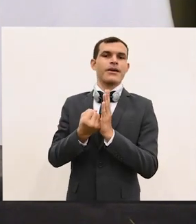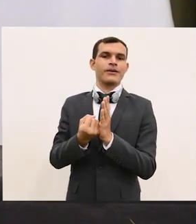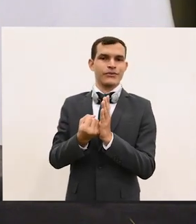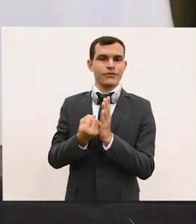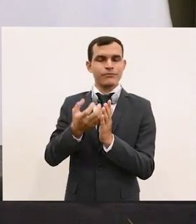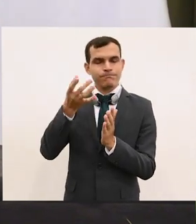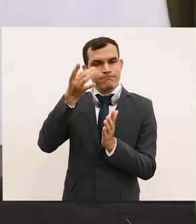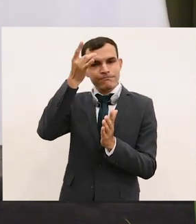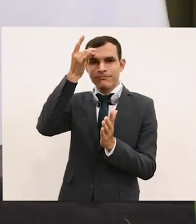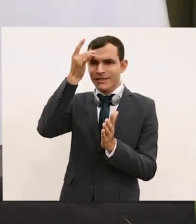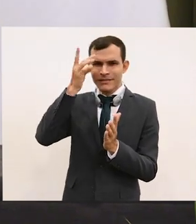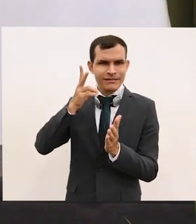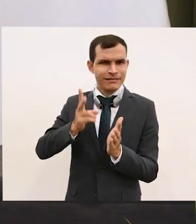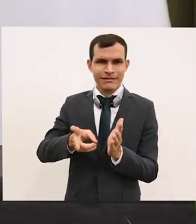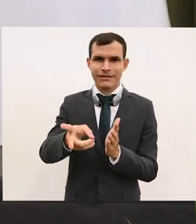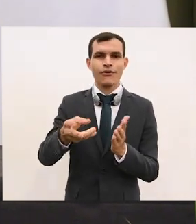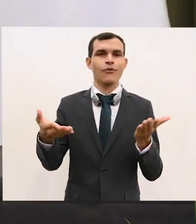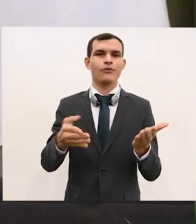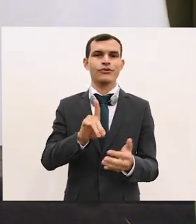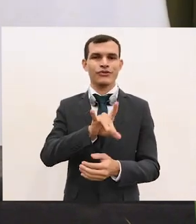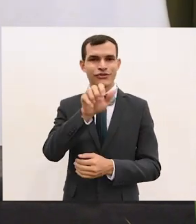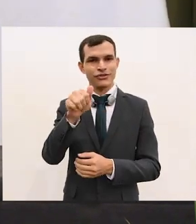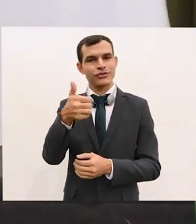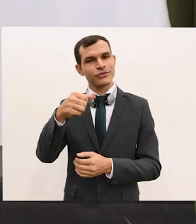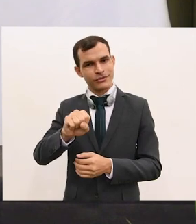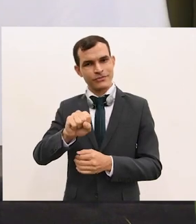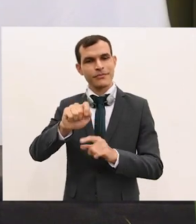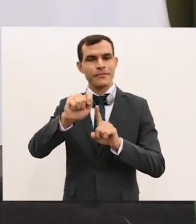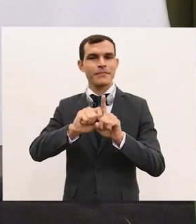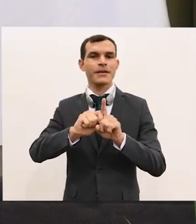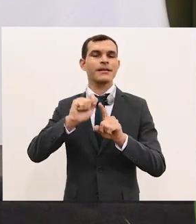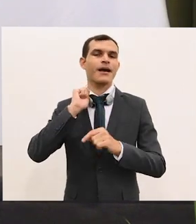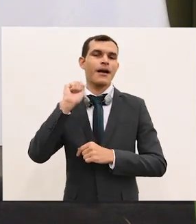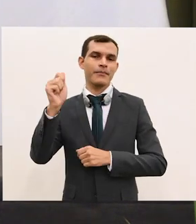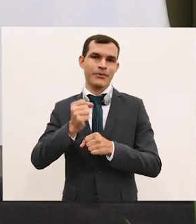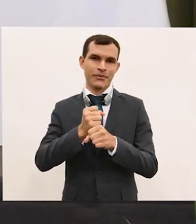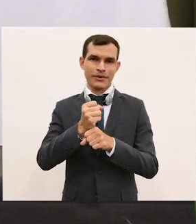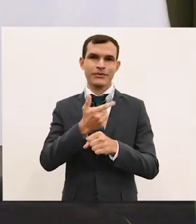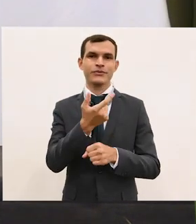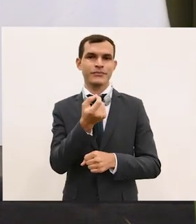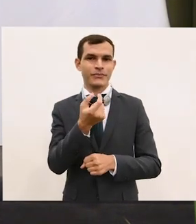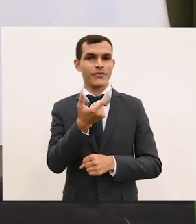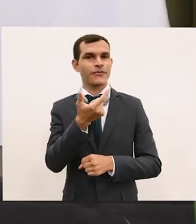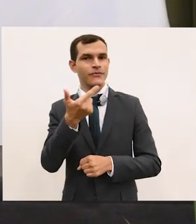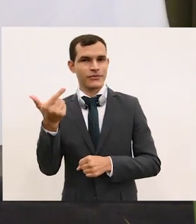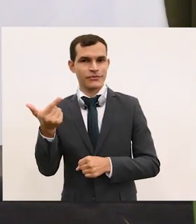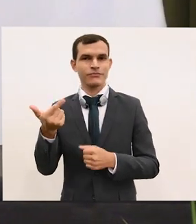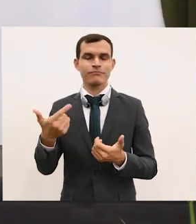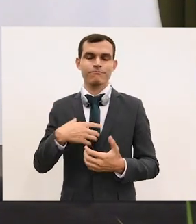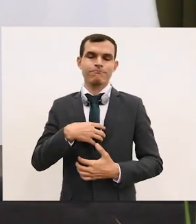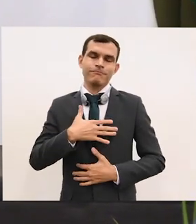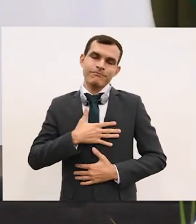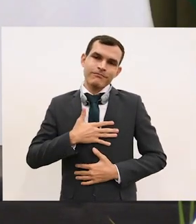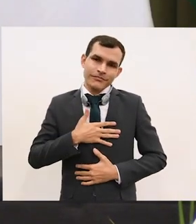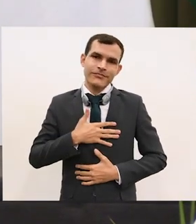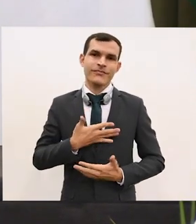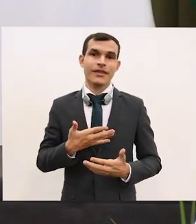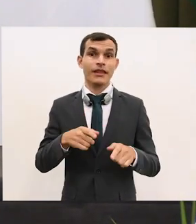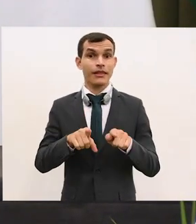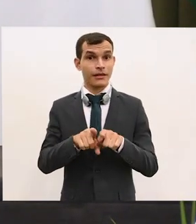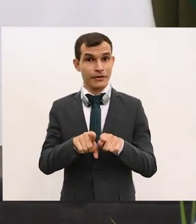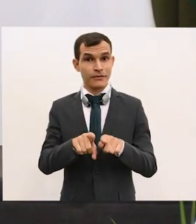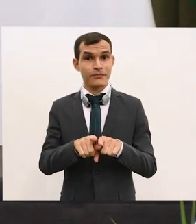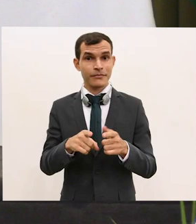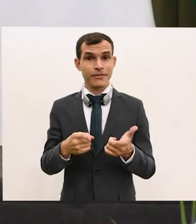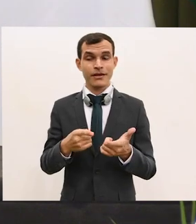deste dia 18 de abril de 2022. Realmente, encontro foi muito agradável. E eu agradecer a presença